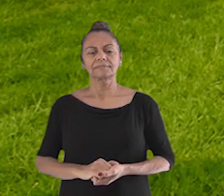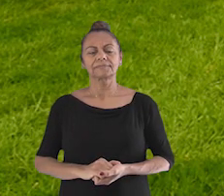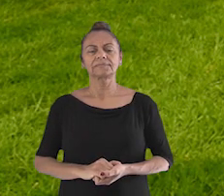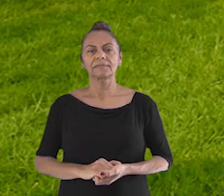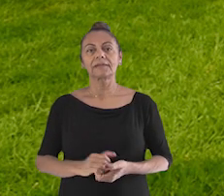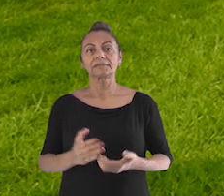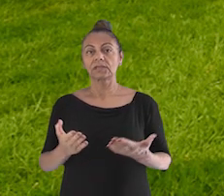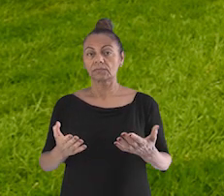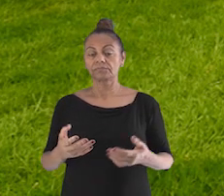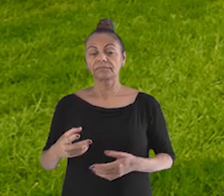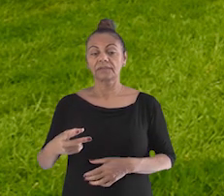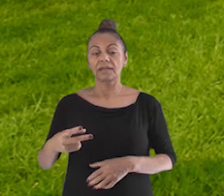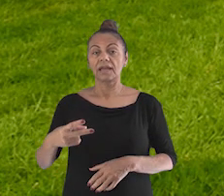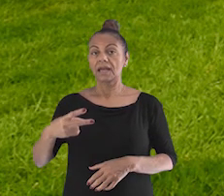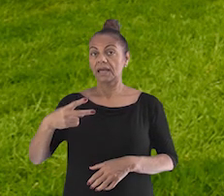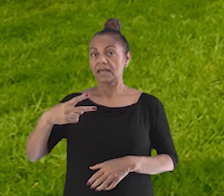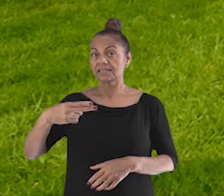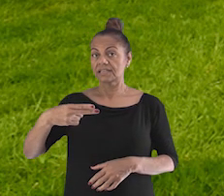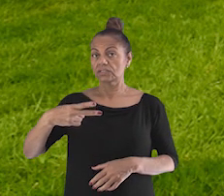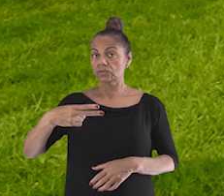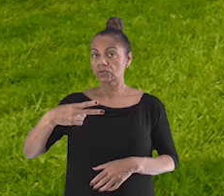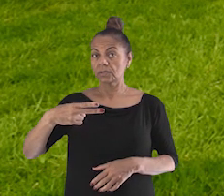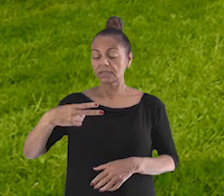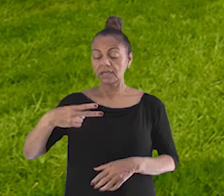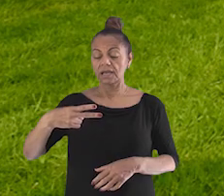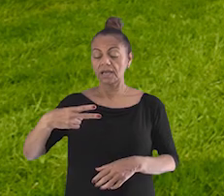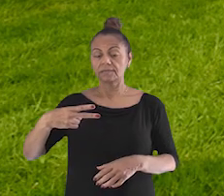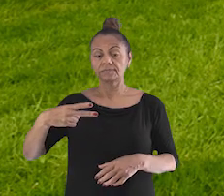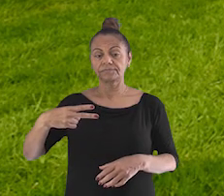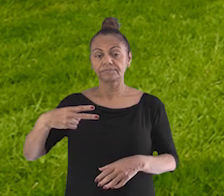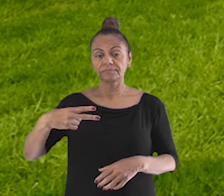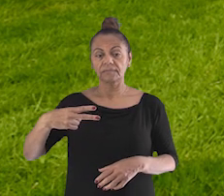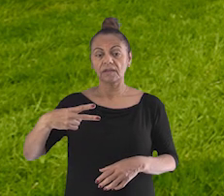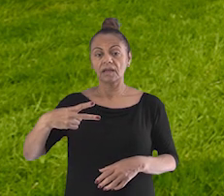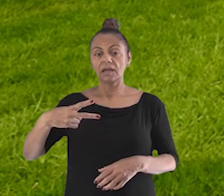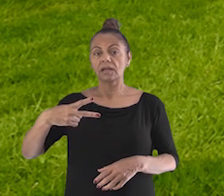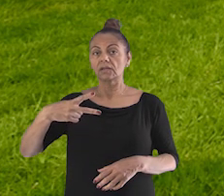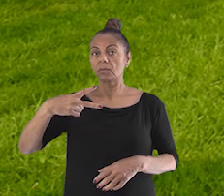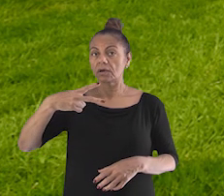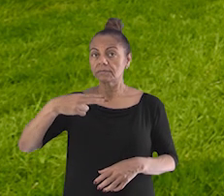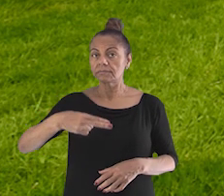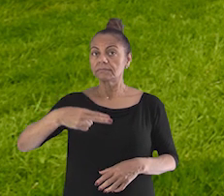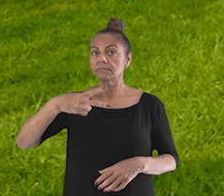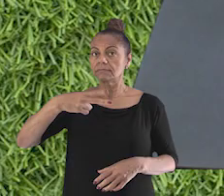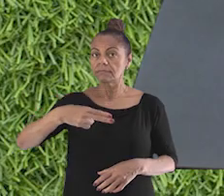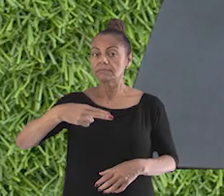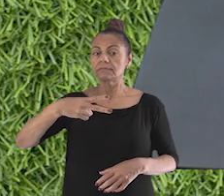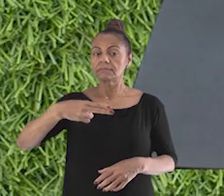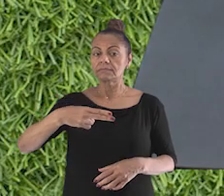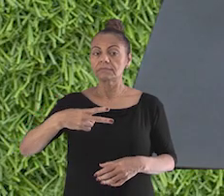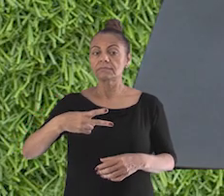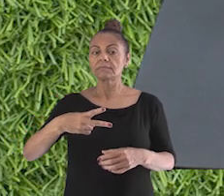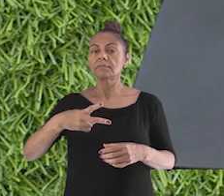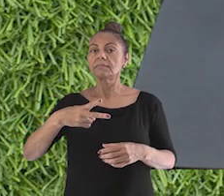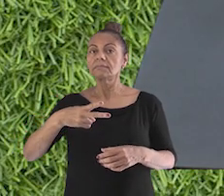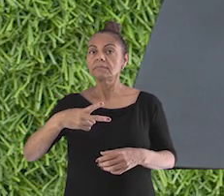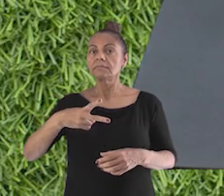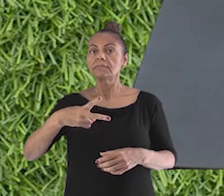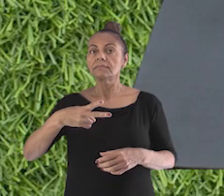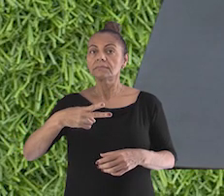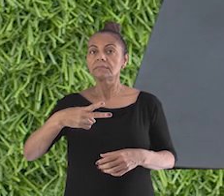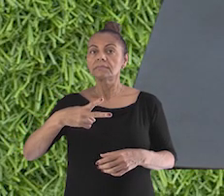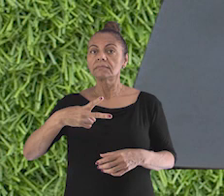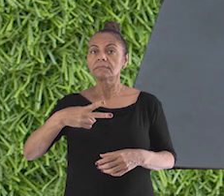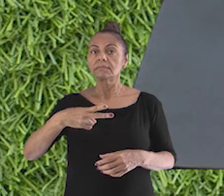Ah, pessoal, a tesourinha, olha só. Vocês não podem encostar a ponta com ponta, não. Não pode fazer assim. Tem que ser assim, ó.